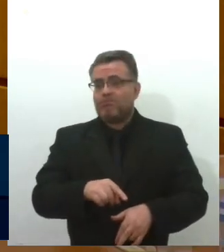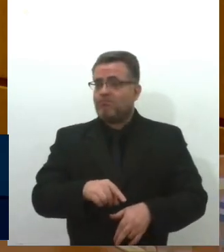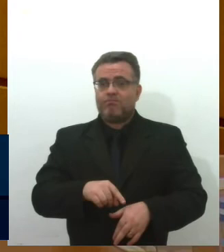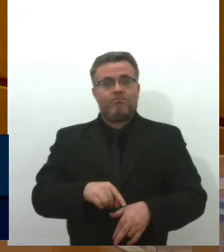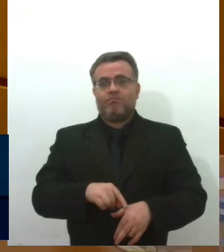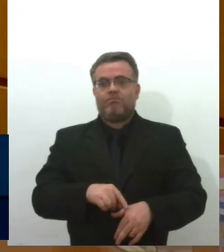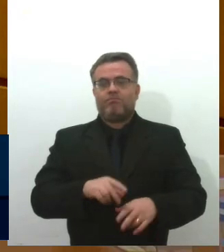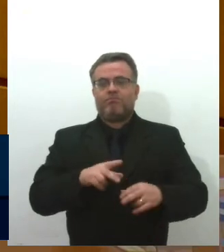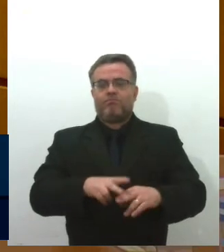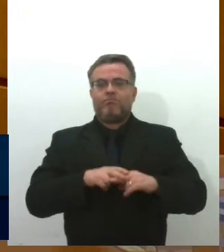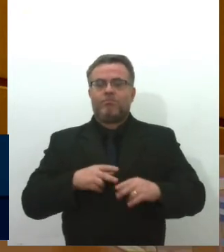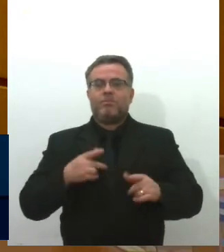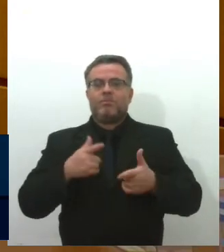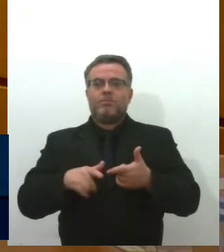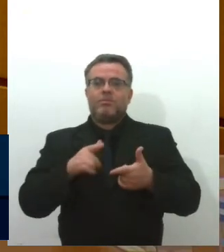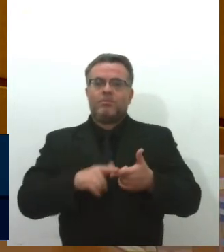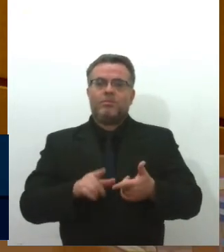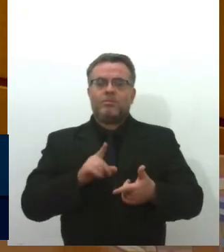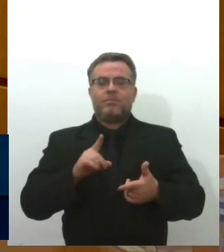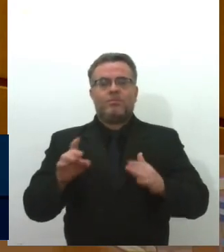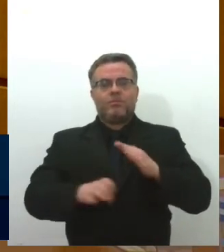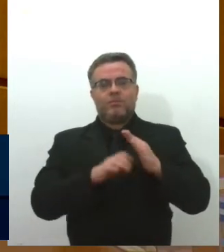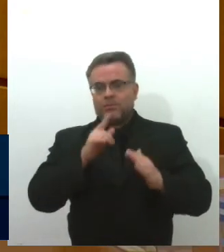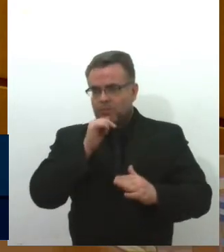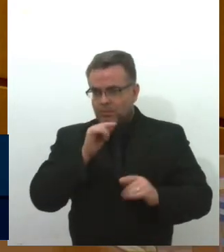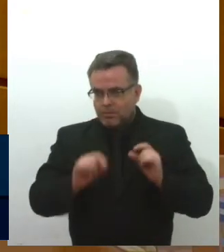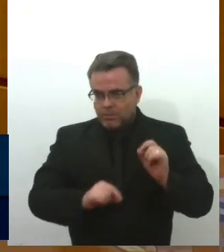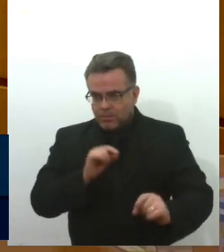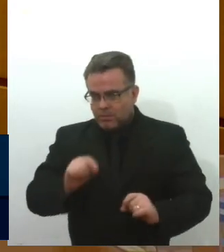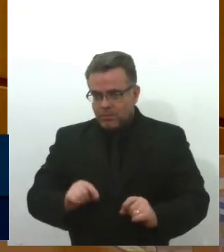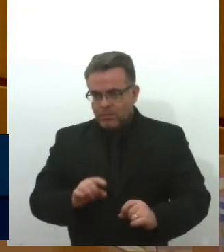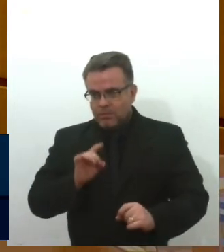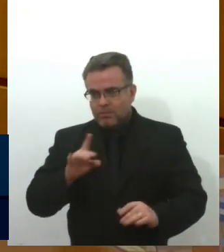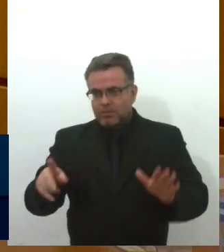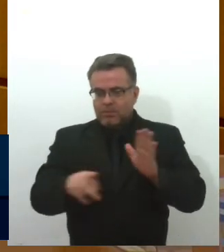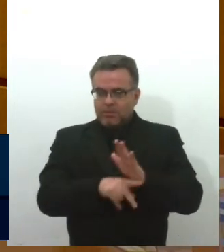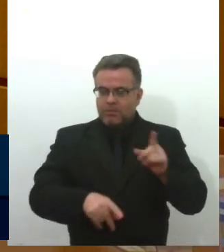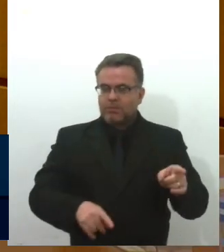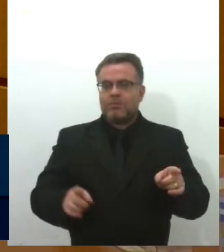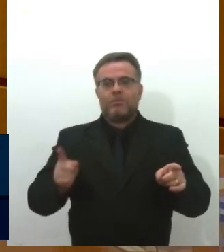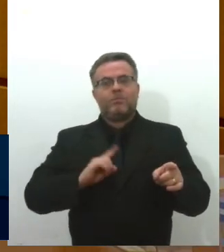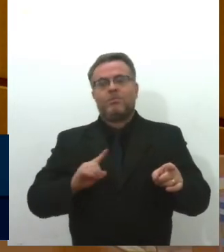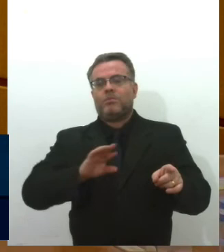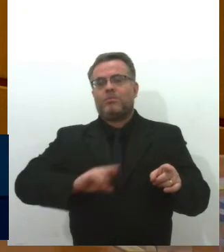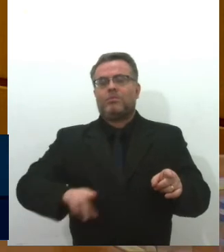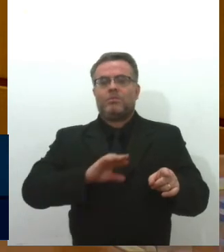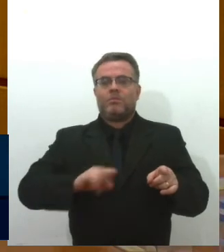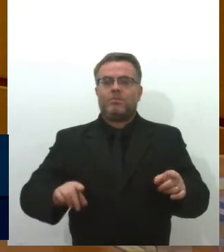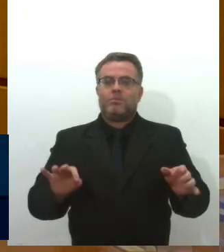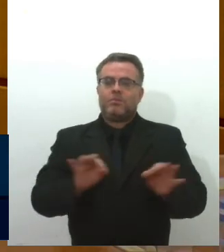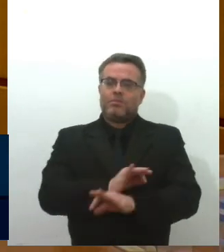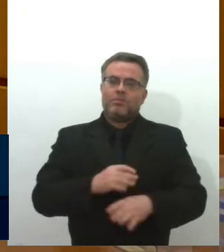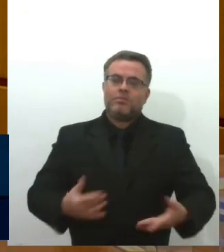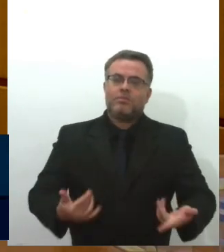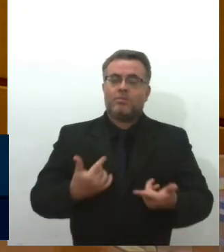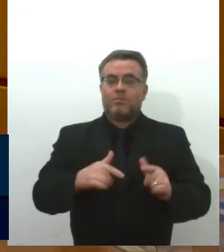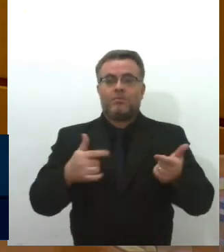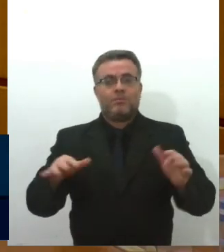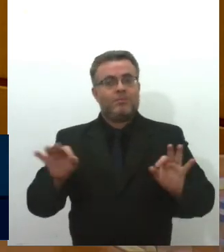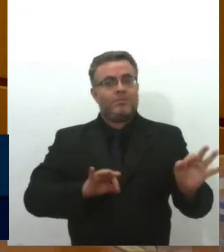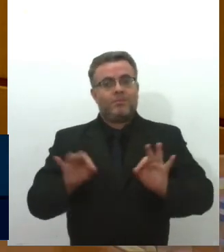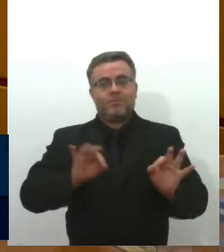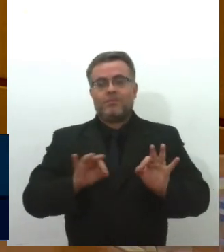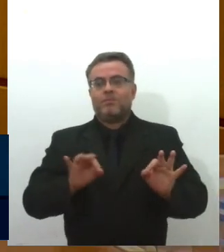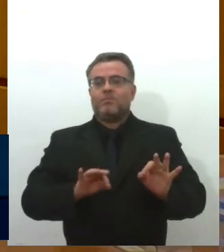O problema da DESO não está no fato de ser do governo, não é esse o problema. A questão é não ser gerenciada de visão